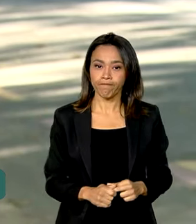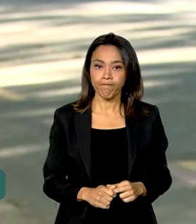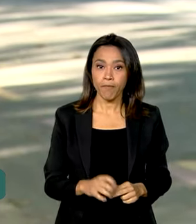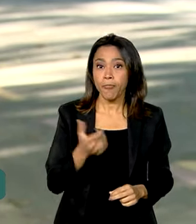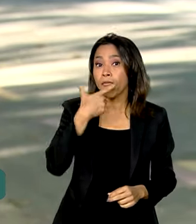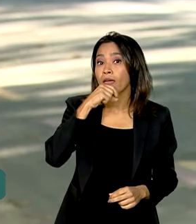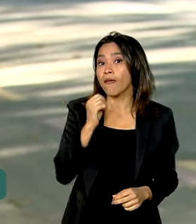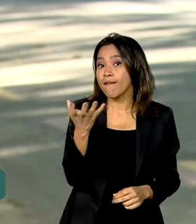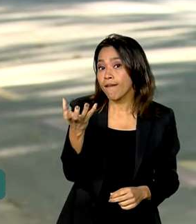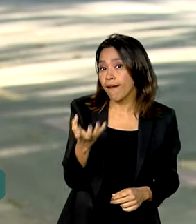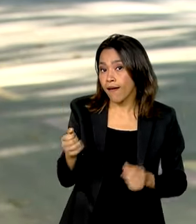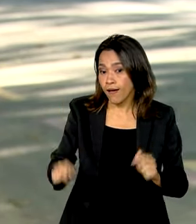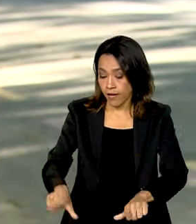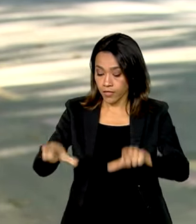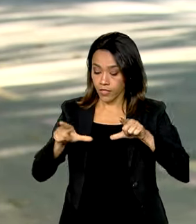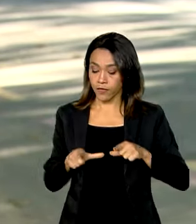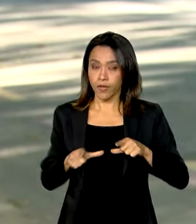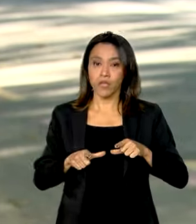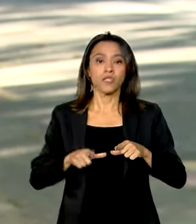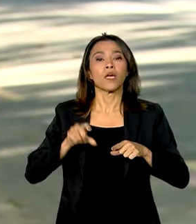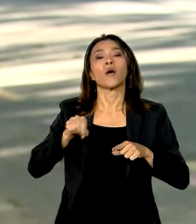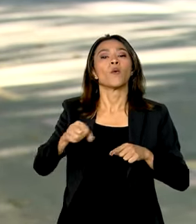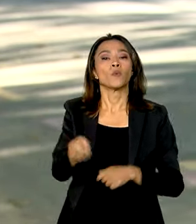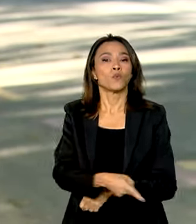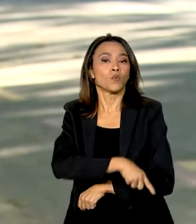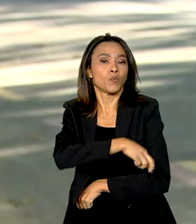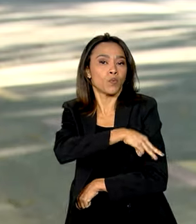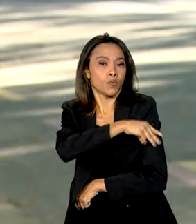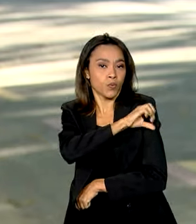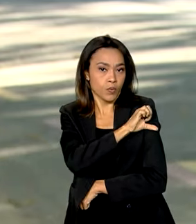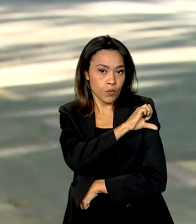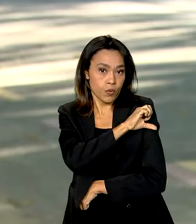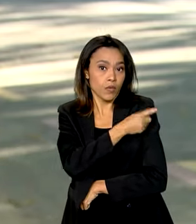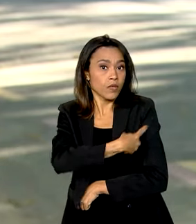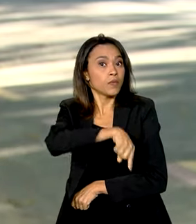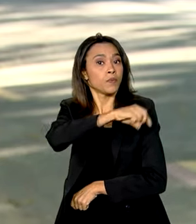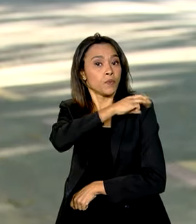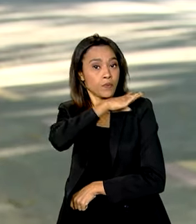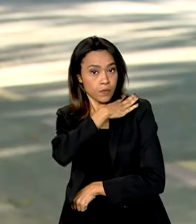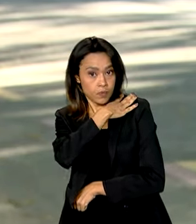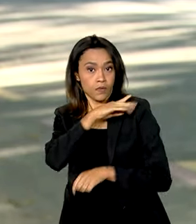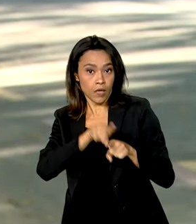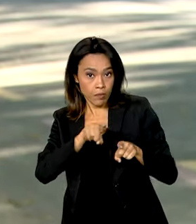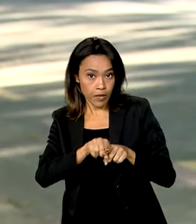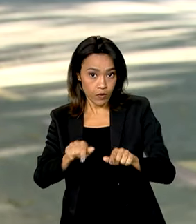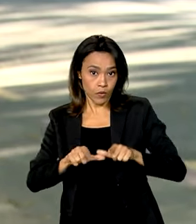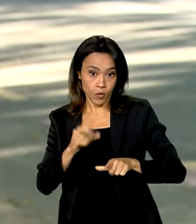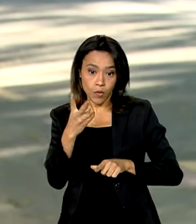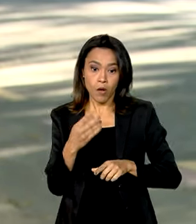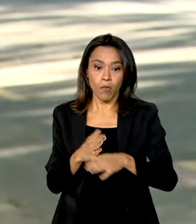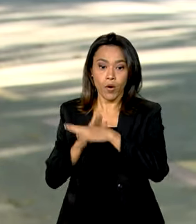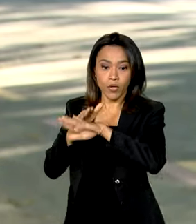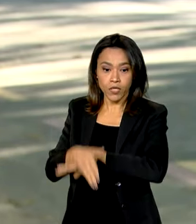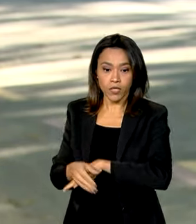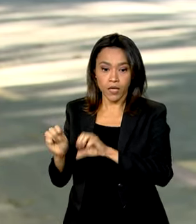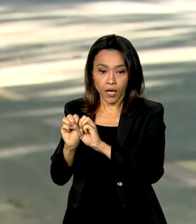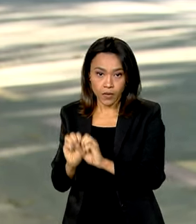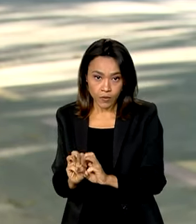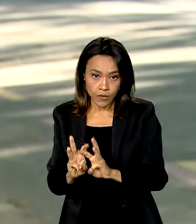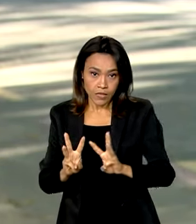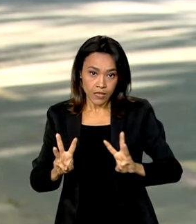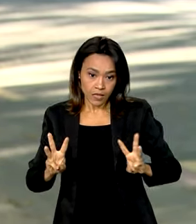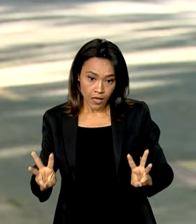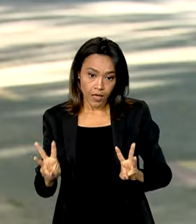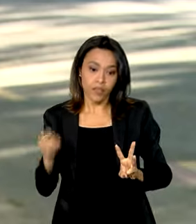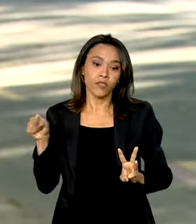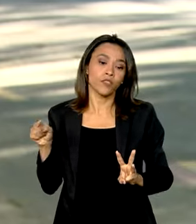deseja obter uma certificação dos ensinos fundamental e médio pode acessar o site enseja.inep.gov